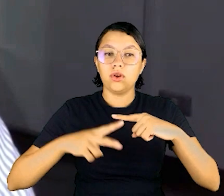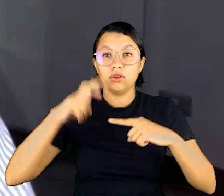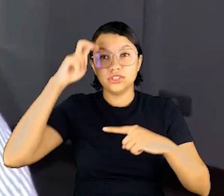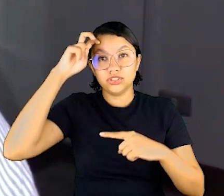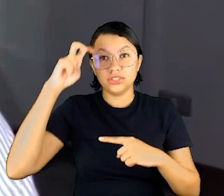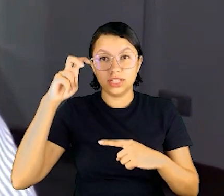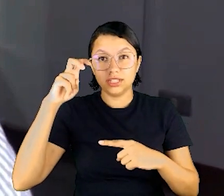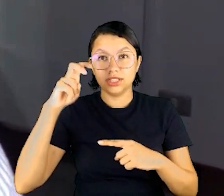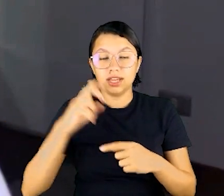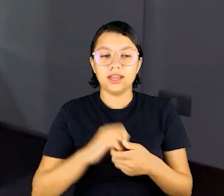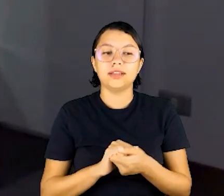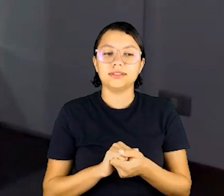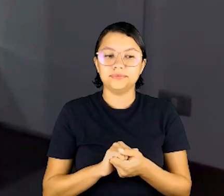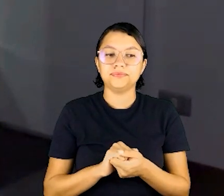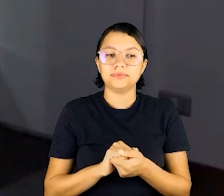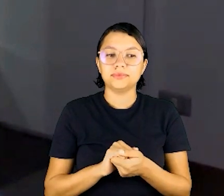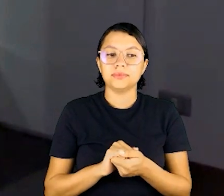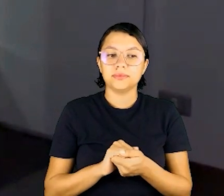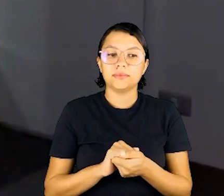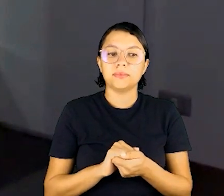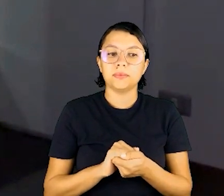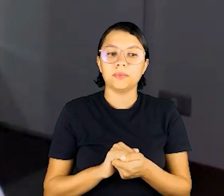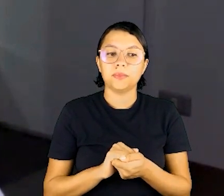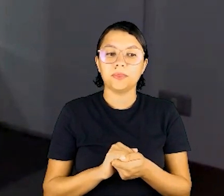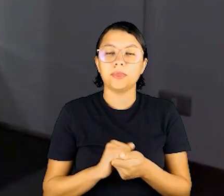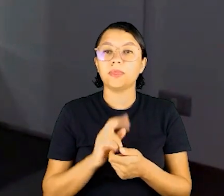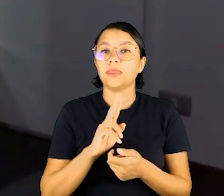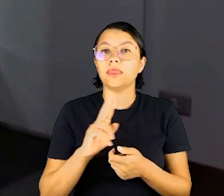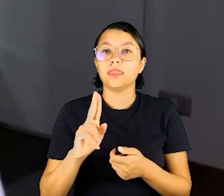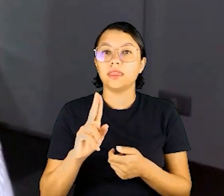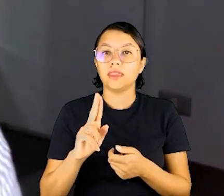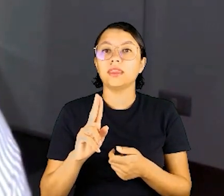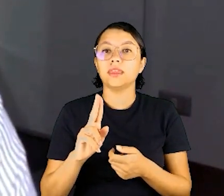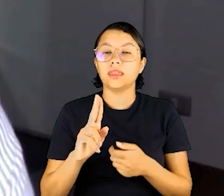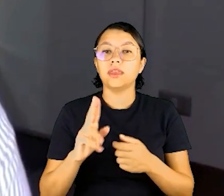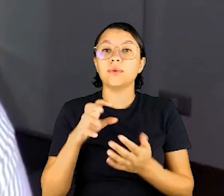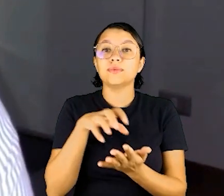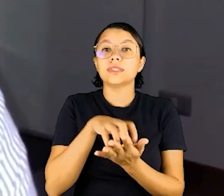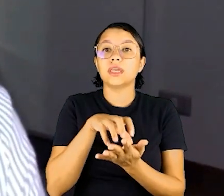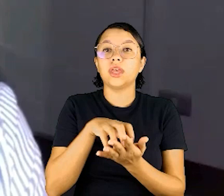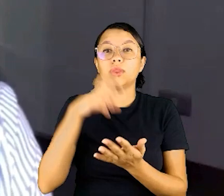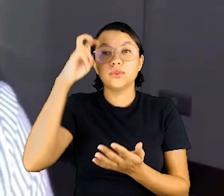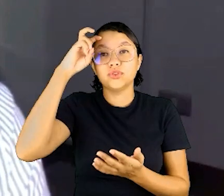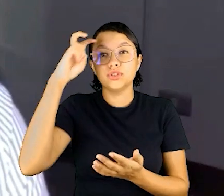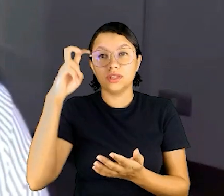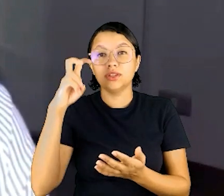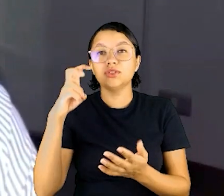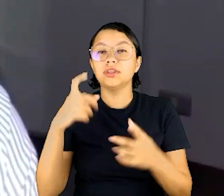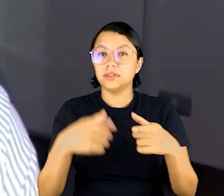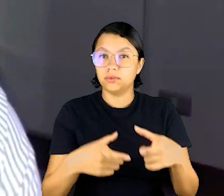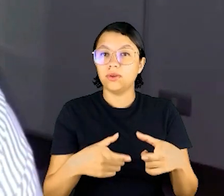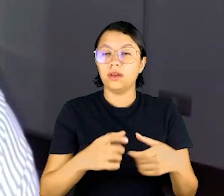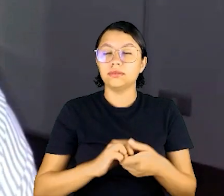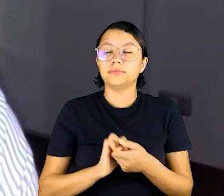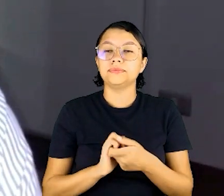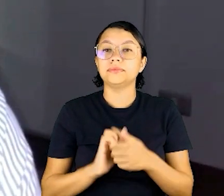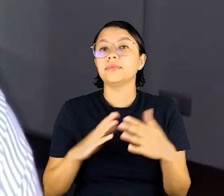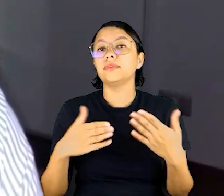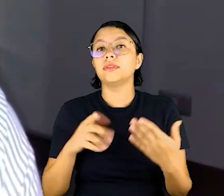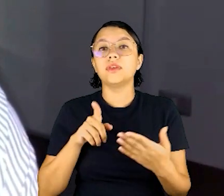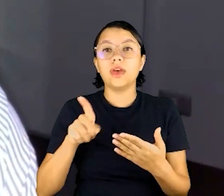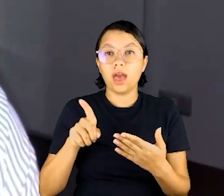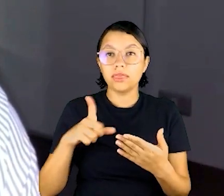de inteligência, do nosso CLISP, que é o nosso centro de inteligência local.